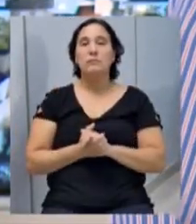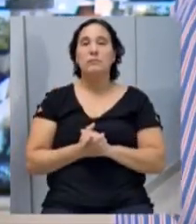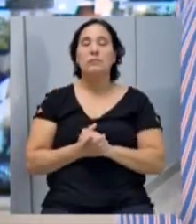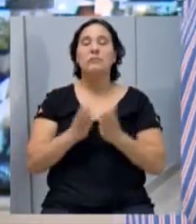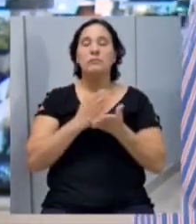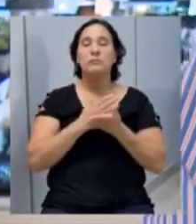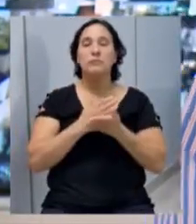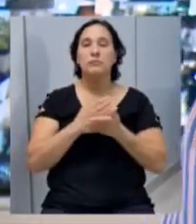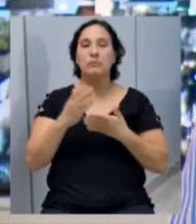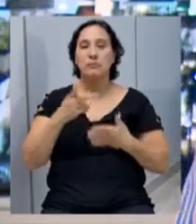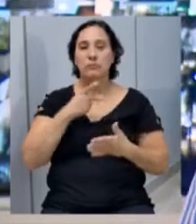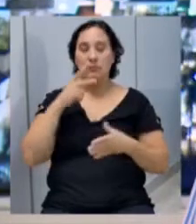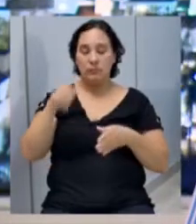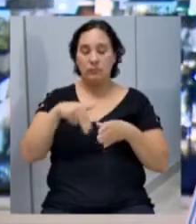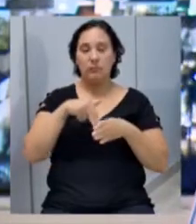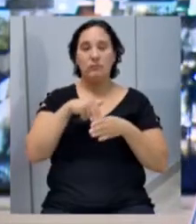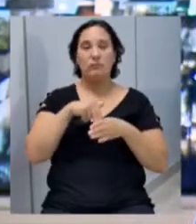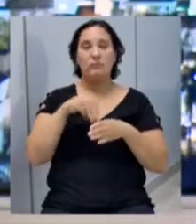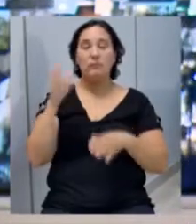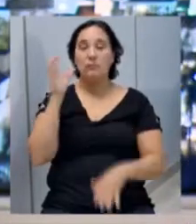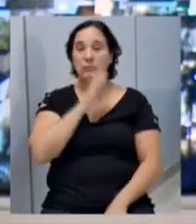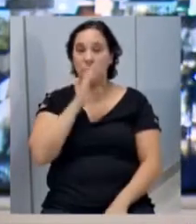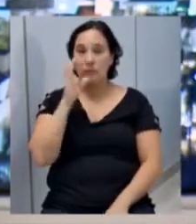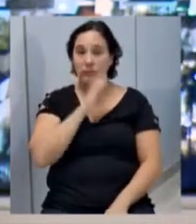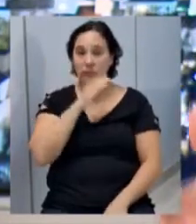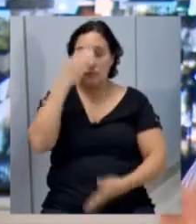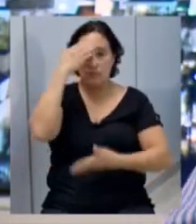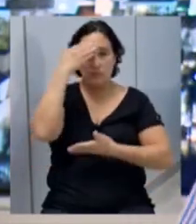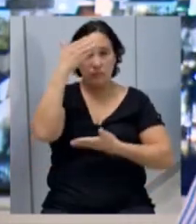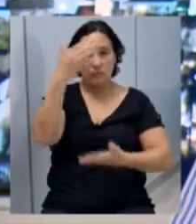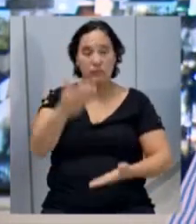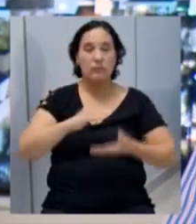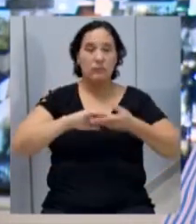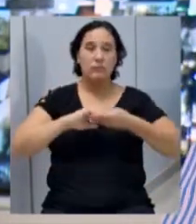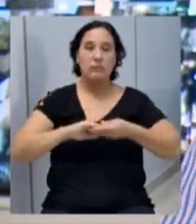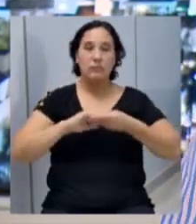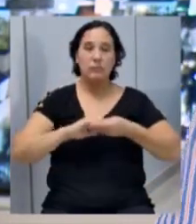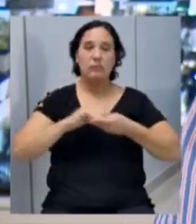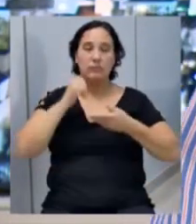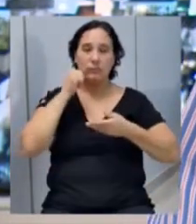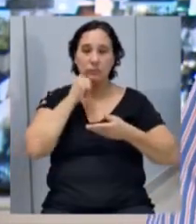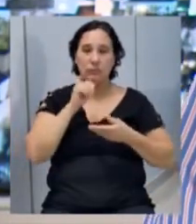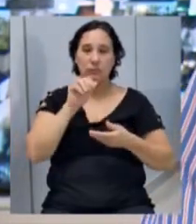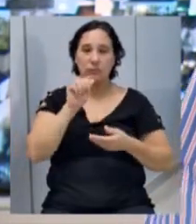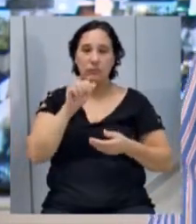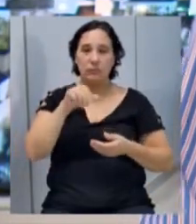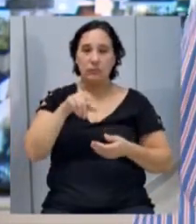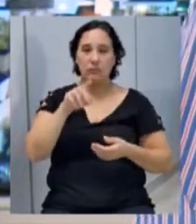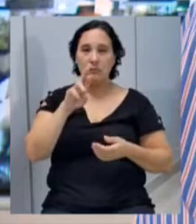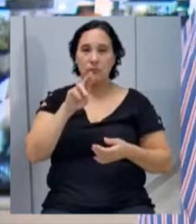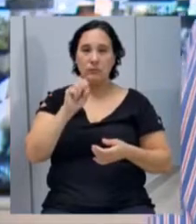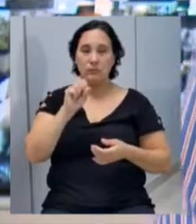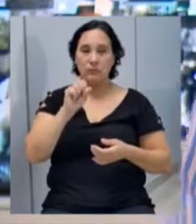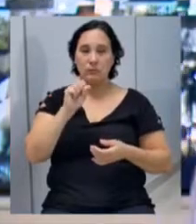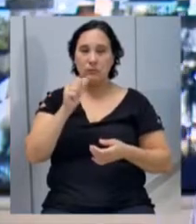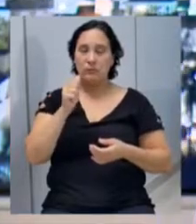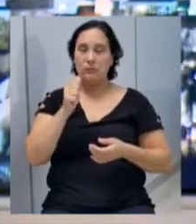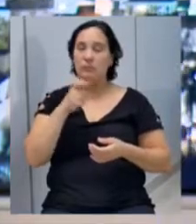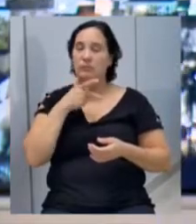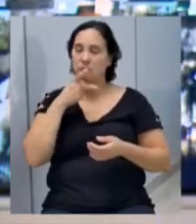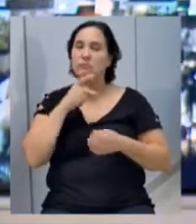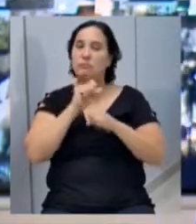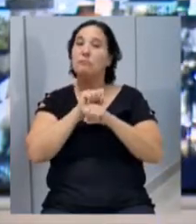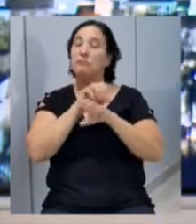Inicio minha fala, senhor presidente, de uma forma rápida, agradecendo e parabenizando a senhora Andressa pela explanação